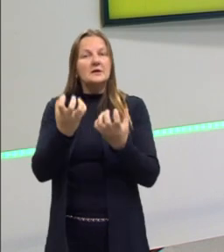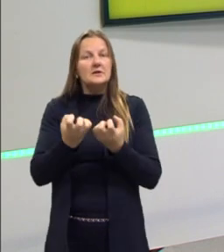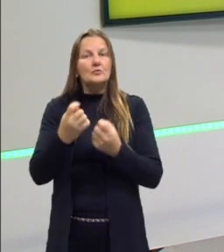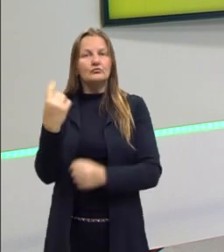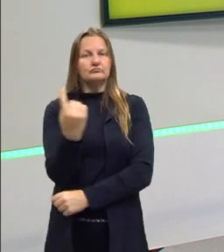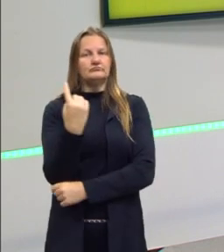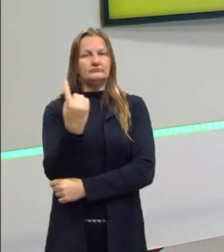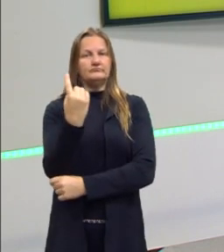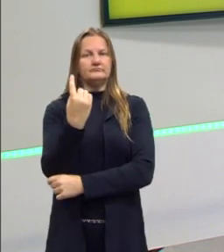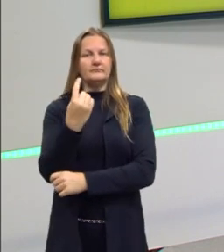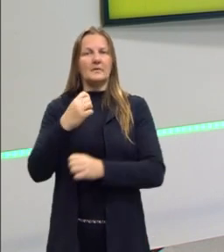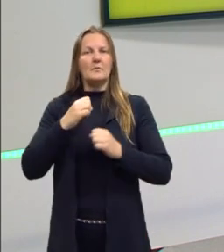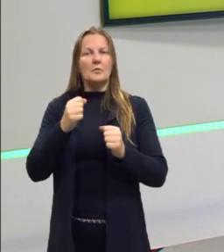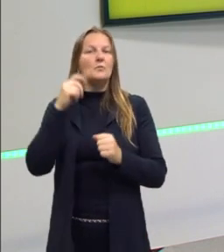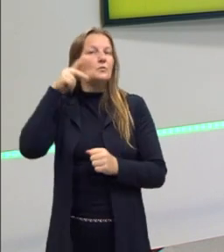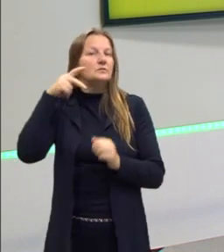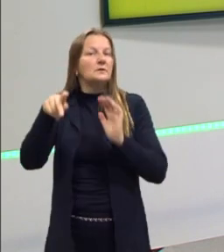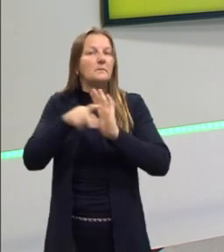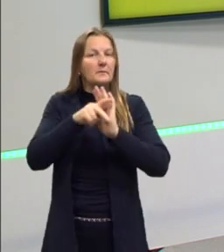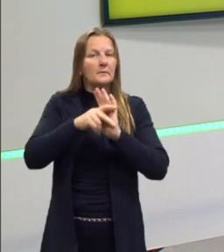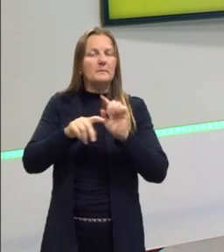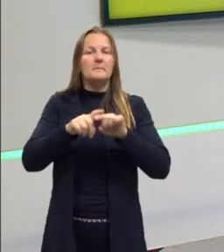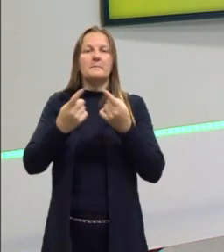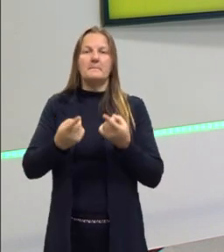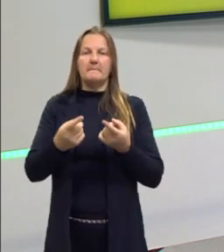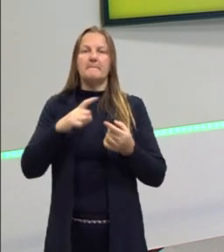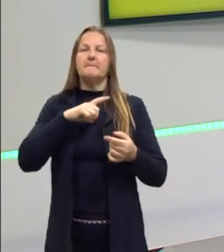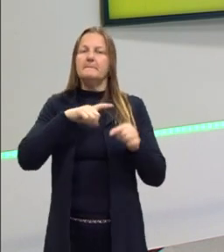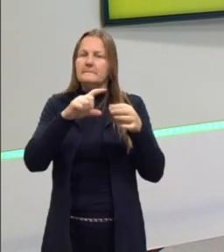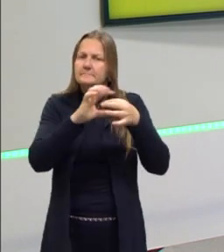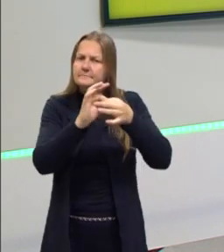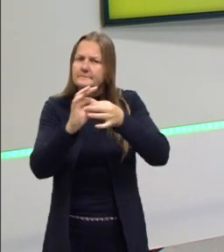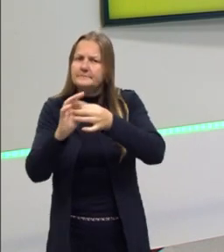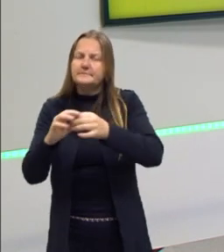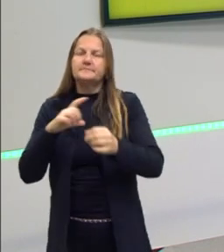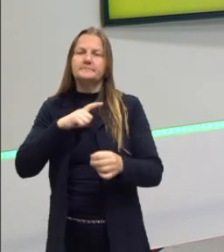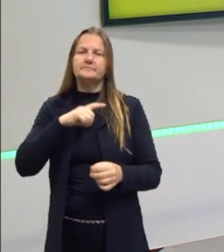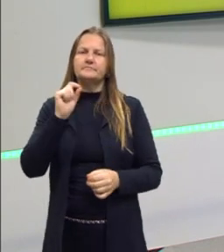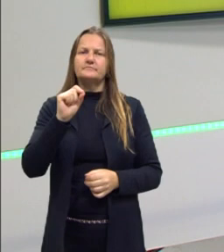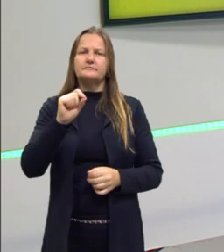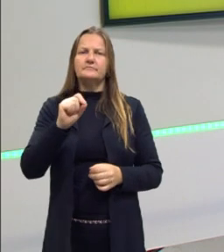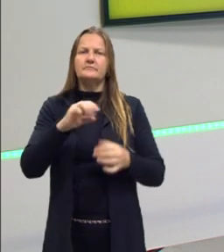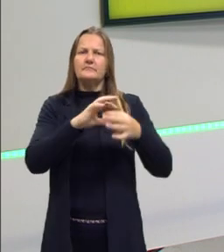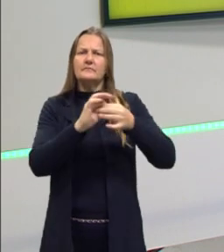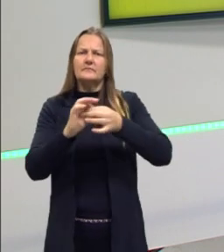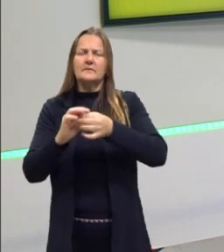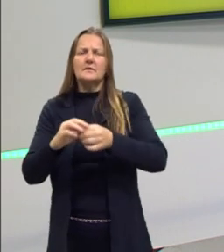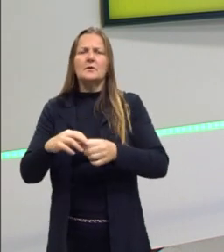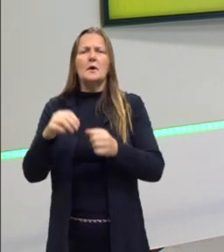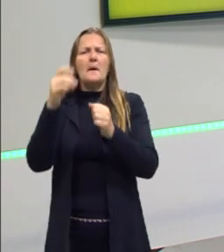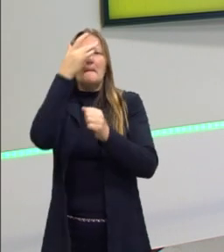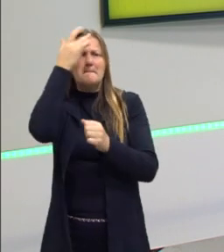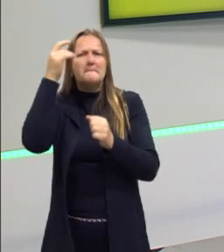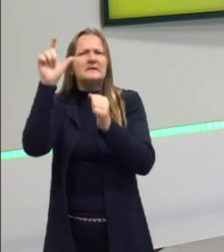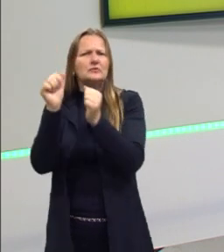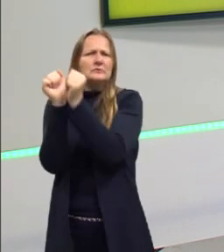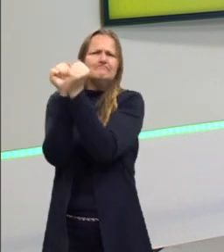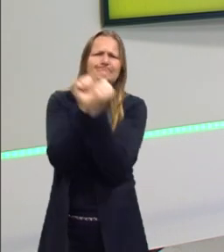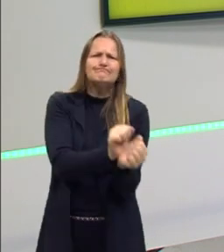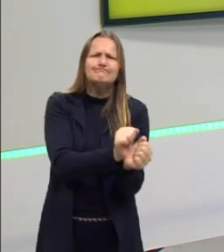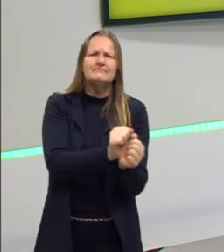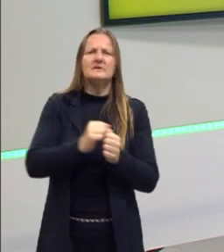para decidir a sua política. E uma outra questão também foi a situação dos escravizados, os seus